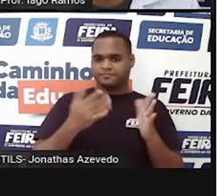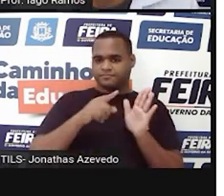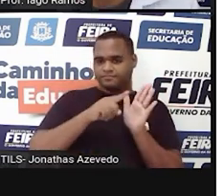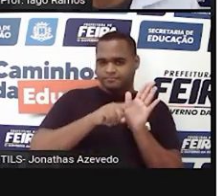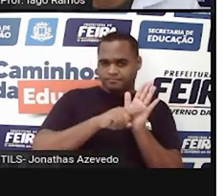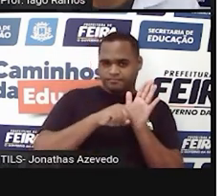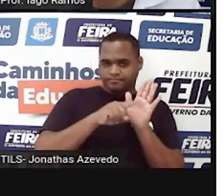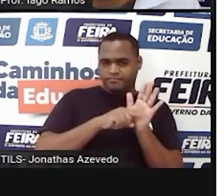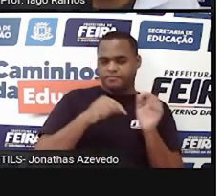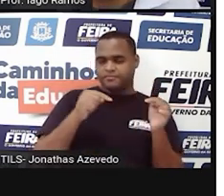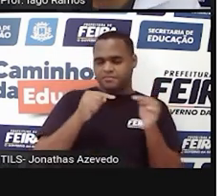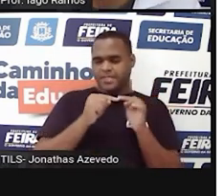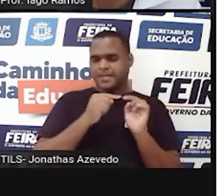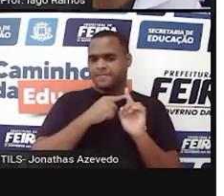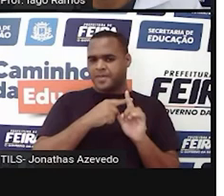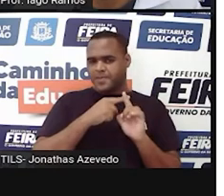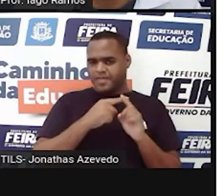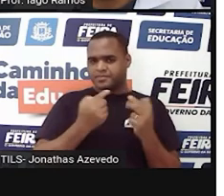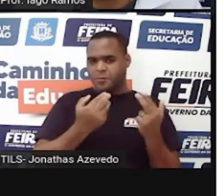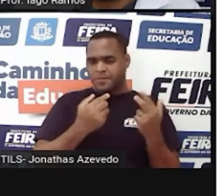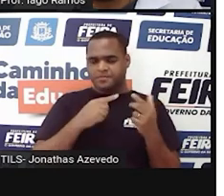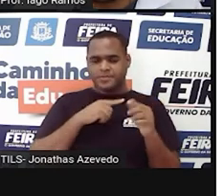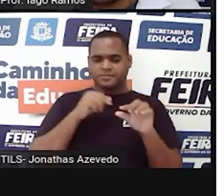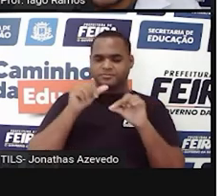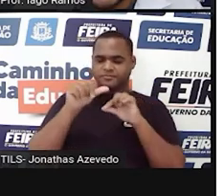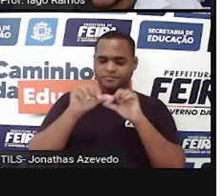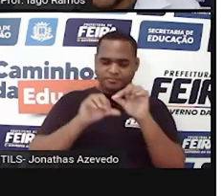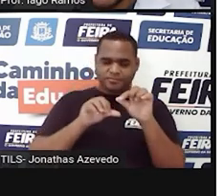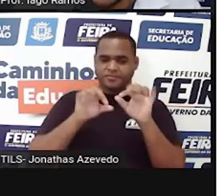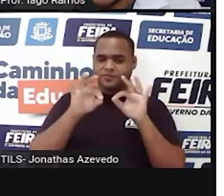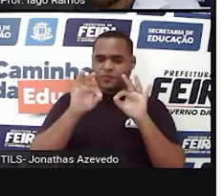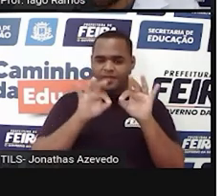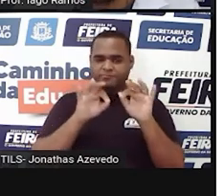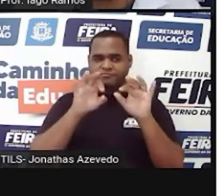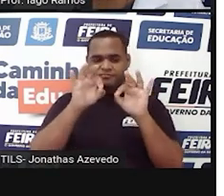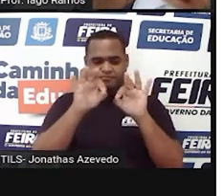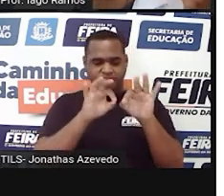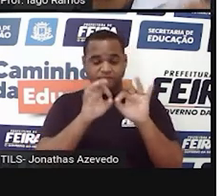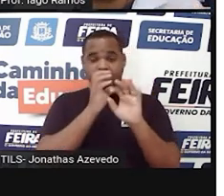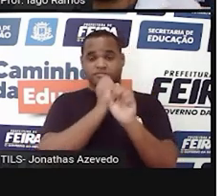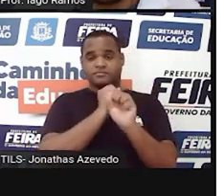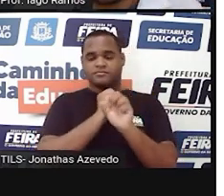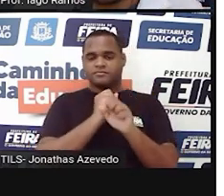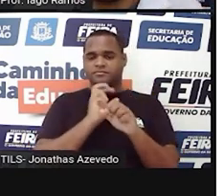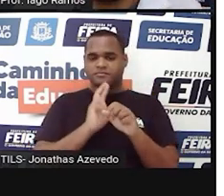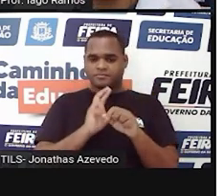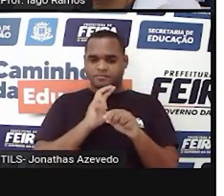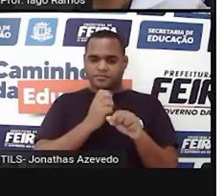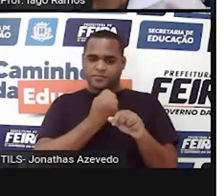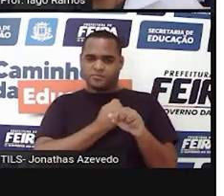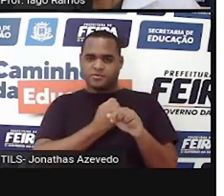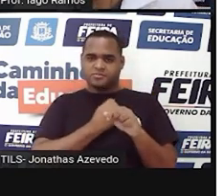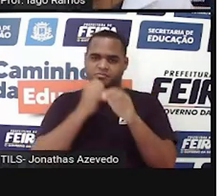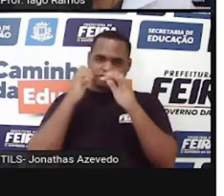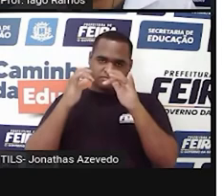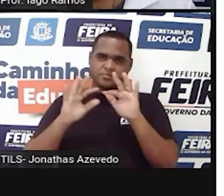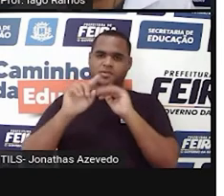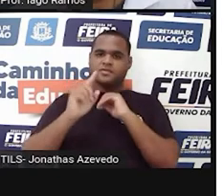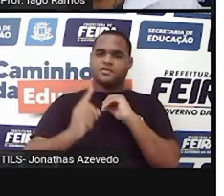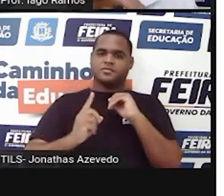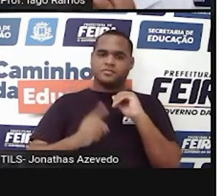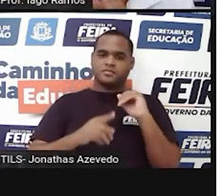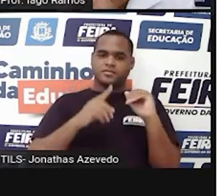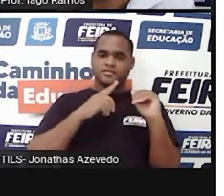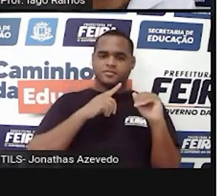da mesma forma como a de mais, na hora de armar a conta. Tá? Número embaixo de número, vírgula embaixo de